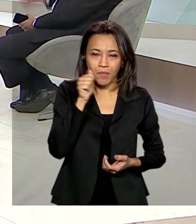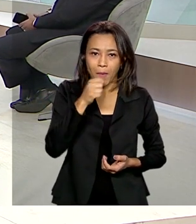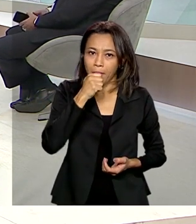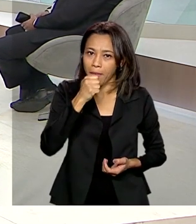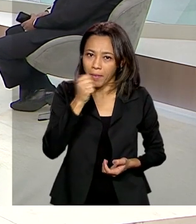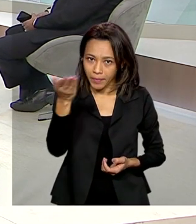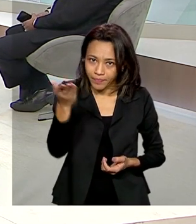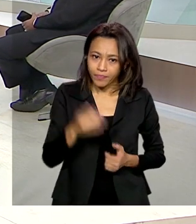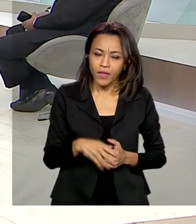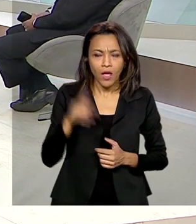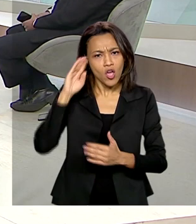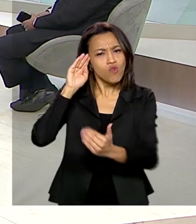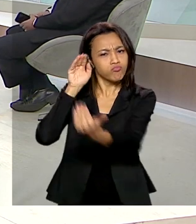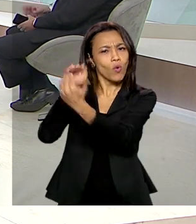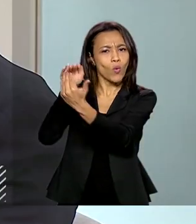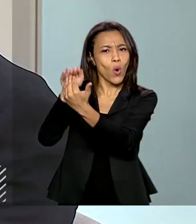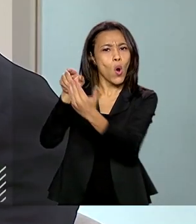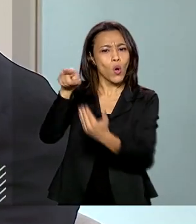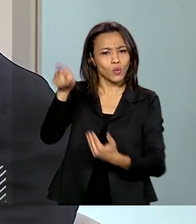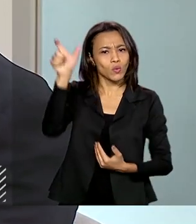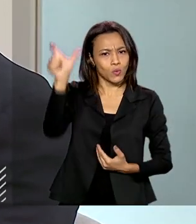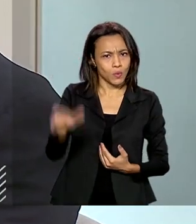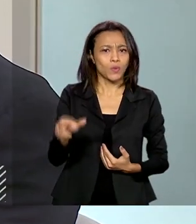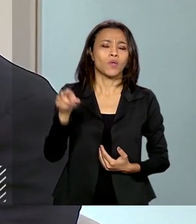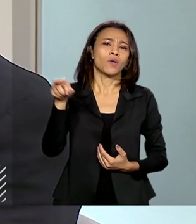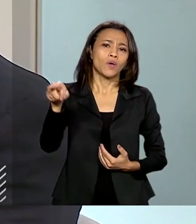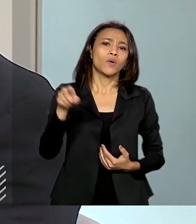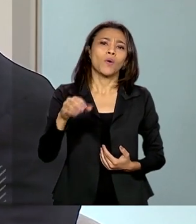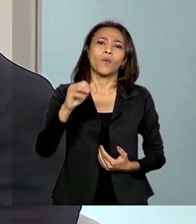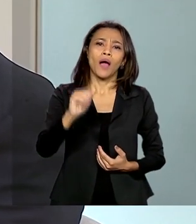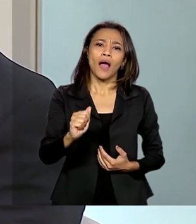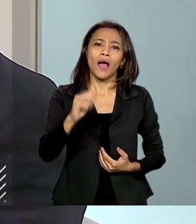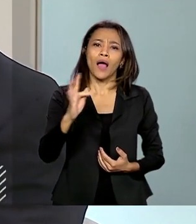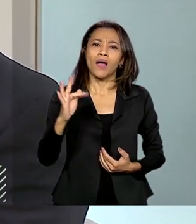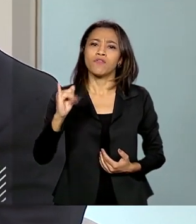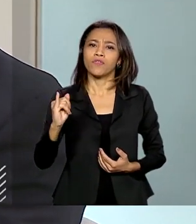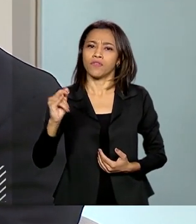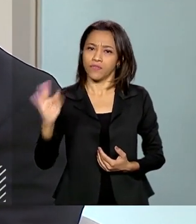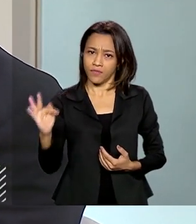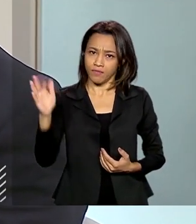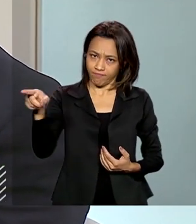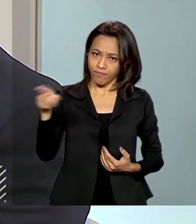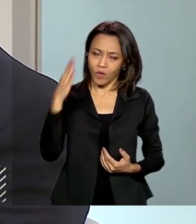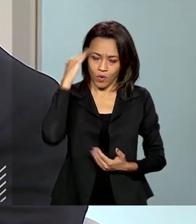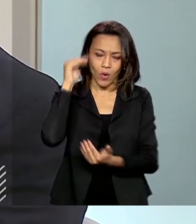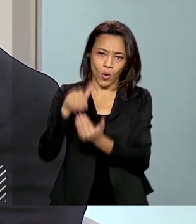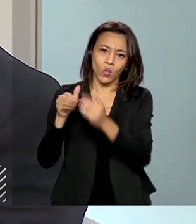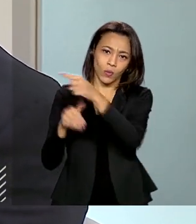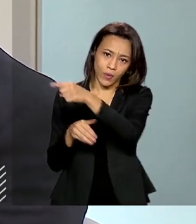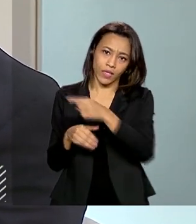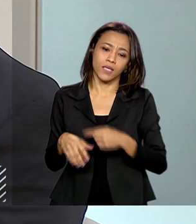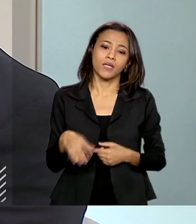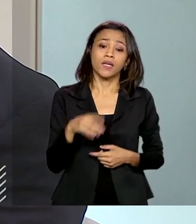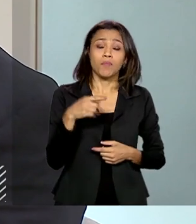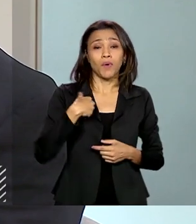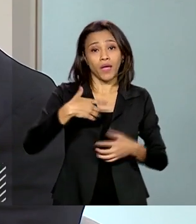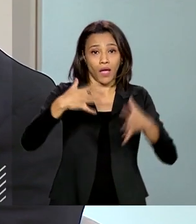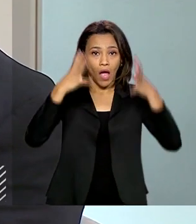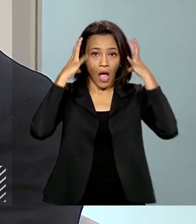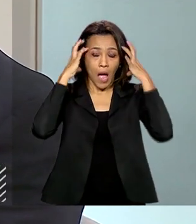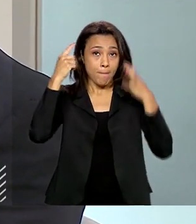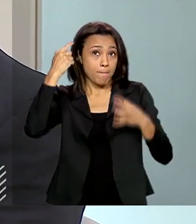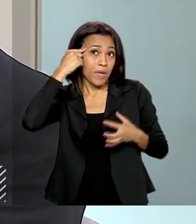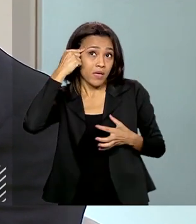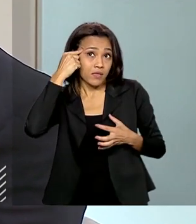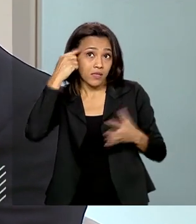Eu vou na linha do doutor Afif, até porque tem um detalhe nesse tipo de transação eletrônica, que é o seguinte. A gente não pode ter a cabeça do século XX para pensar na